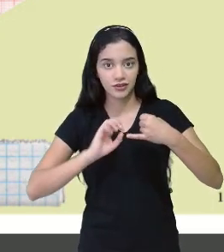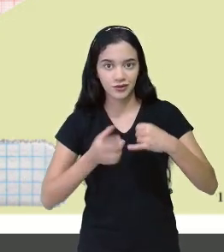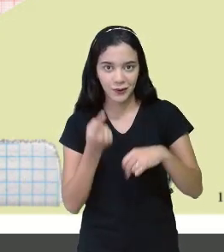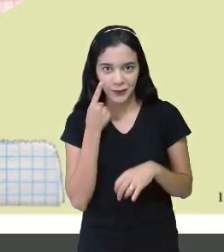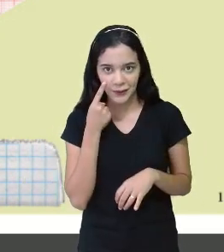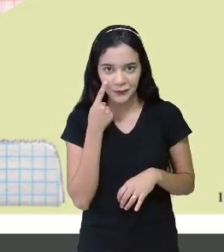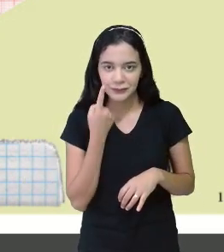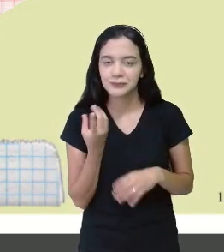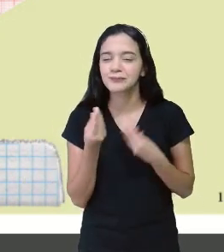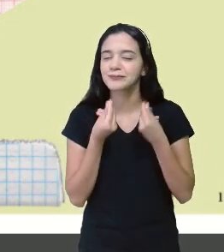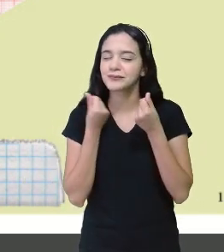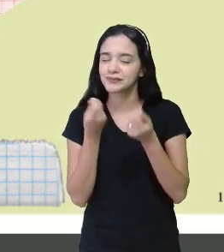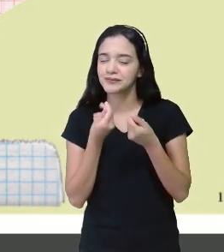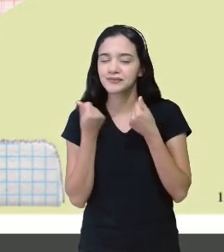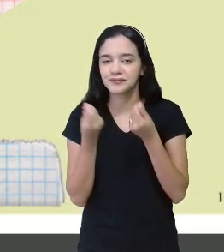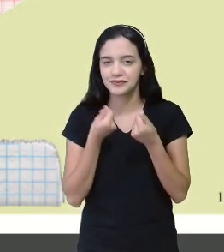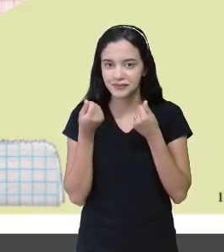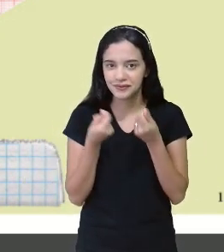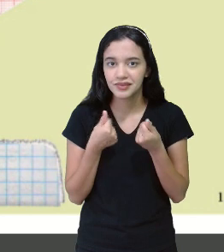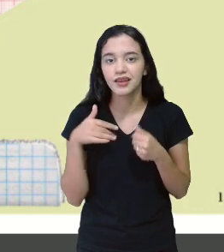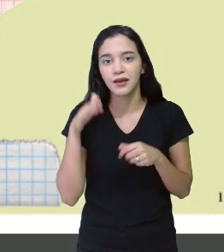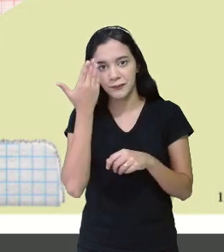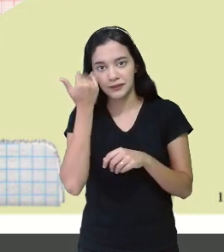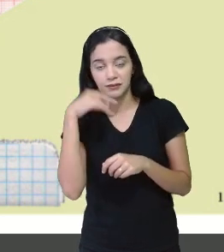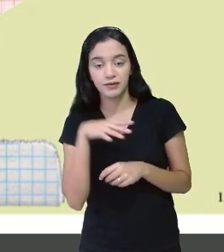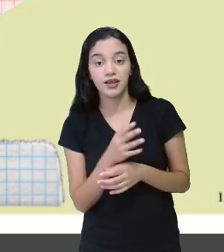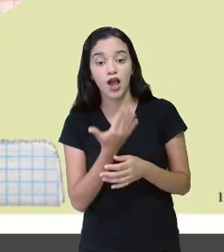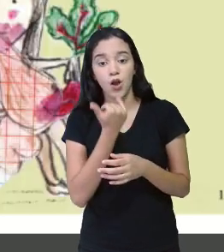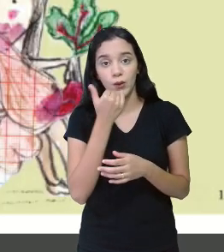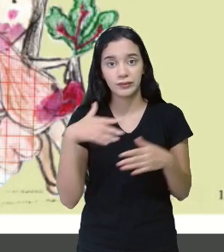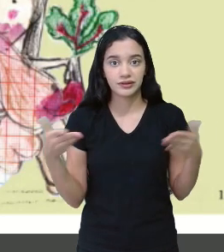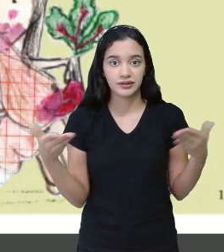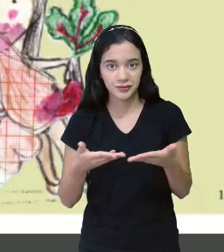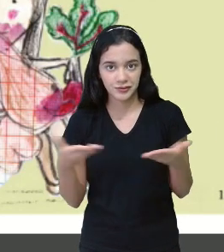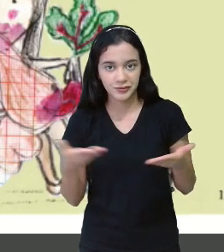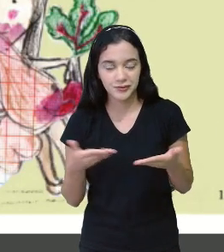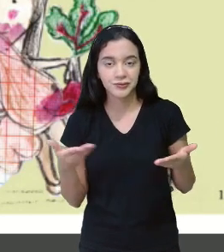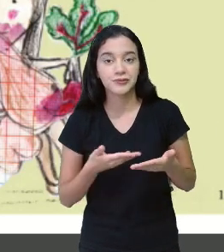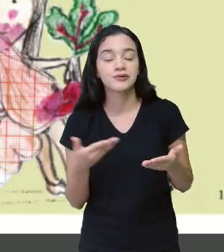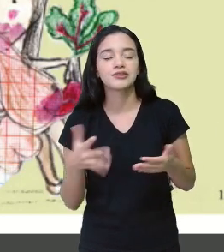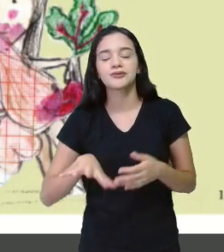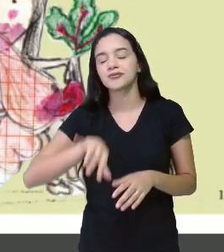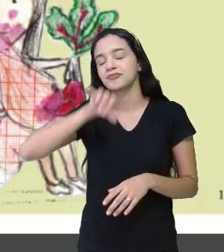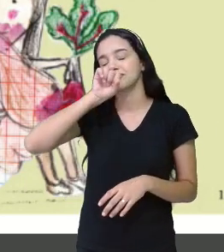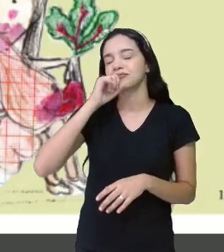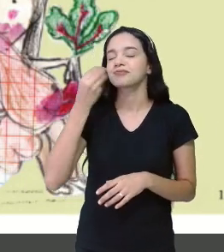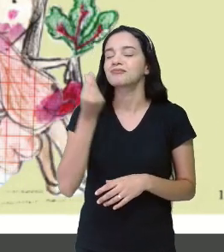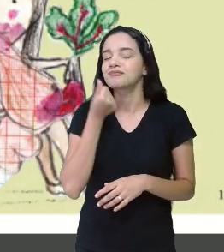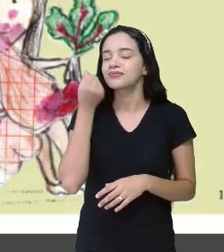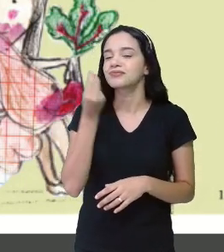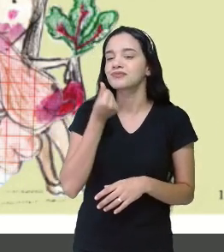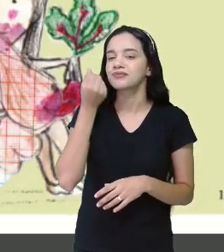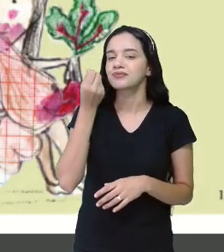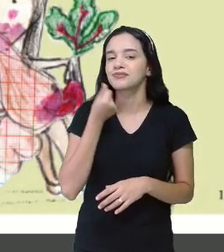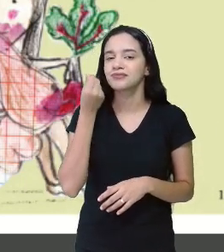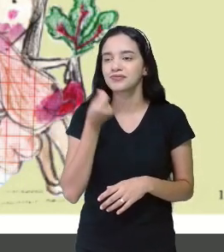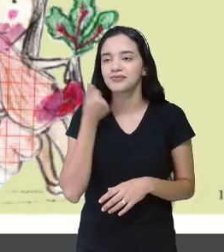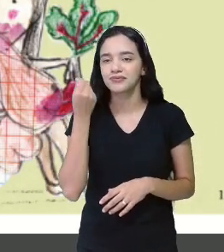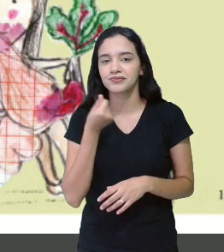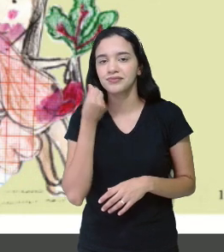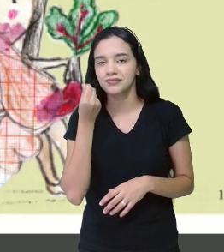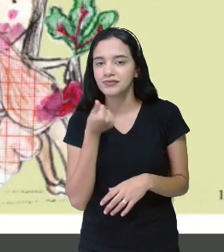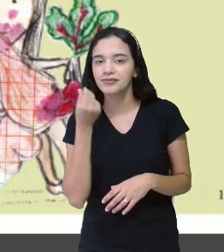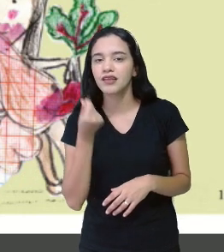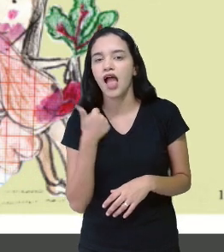Olha, hum, já deu para saber a comida de hoje, o cardápio pelo cheiro. Hum, hum, hum. Hum,